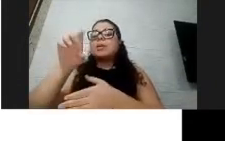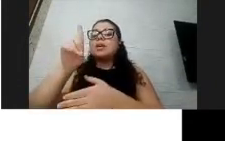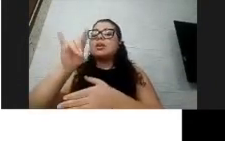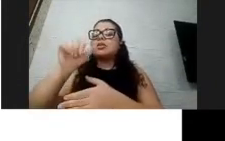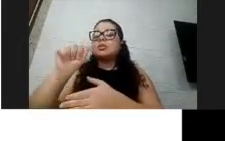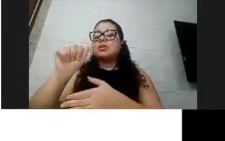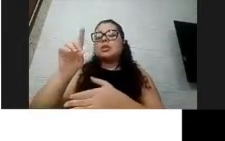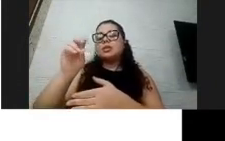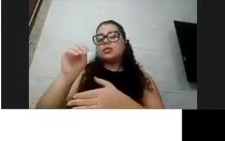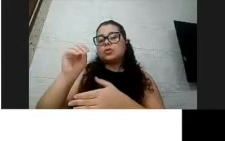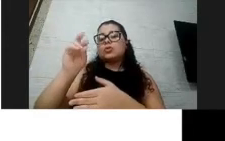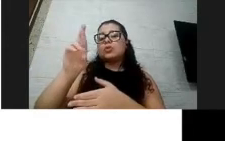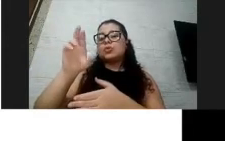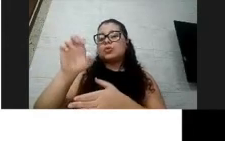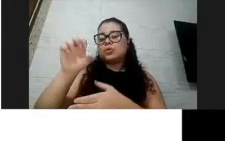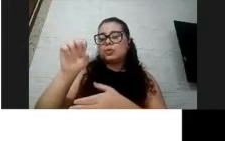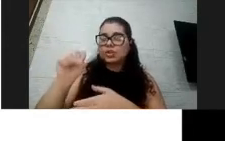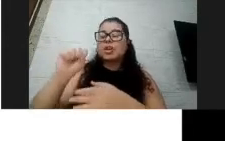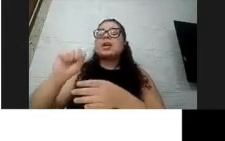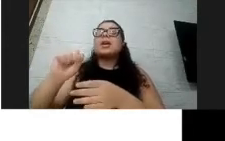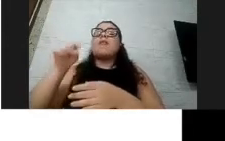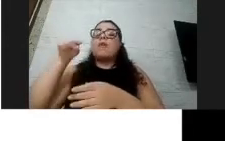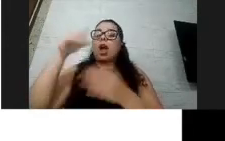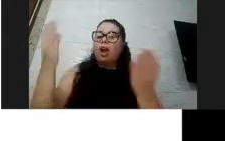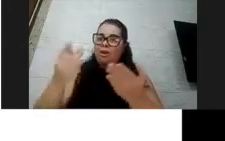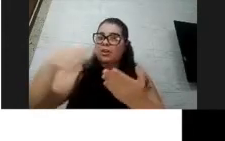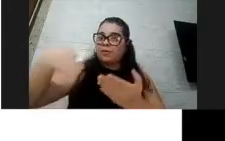depois disponibilizar ele para todo mundo.